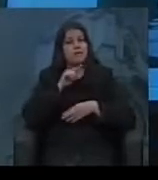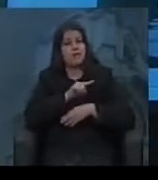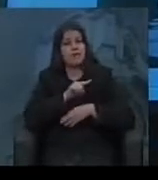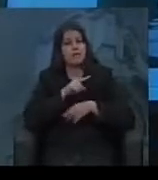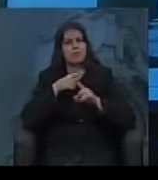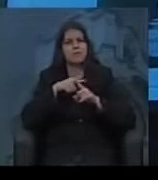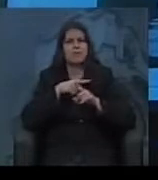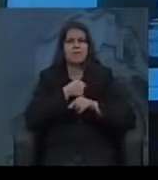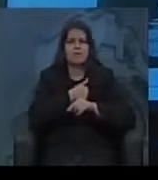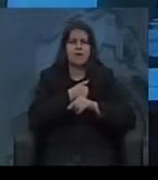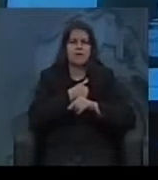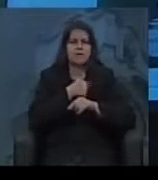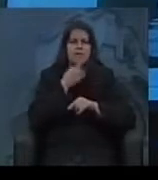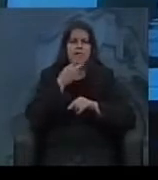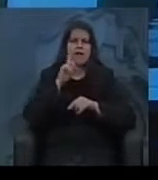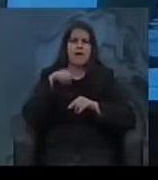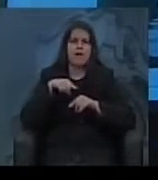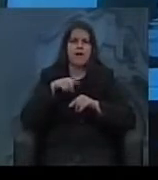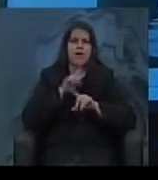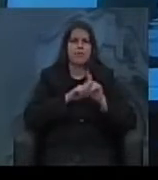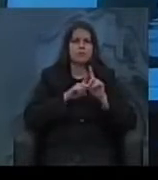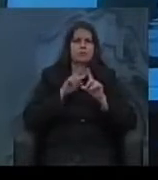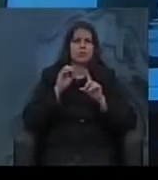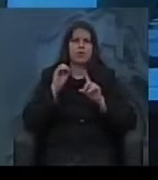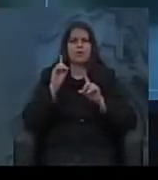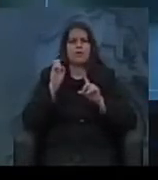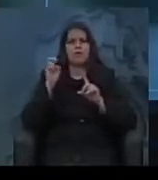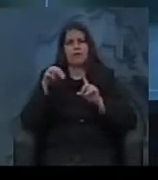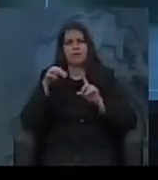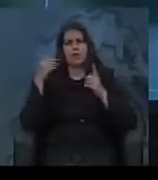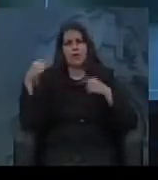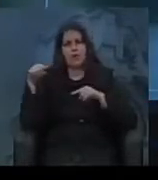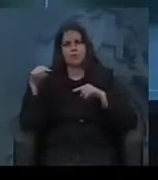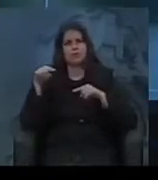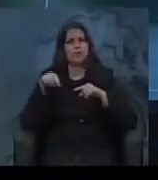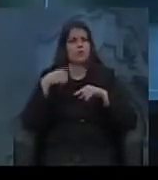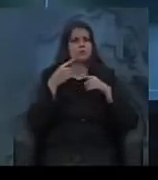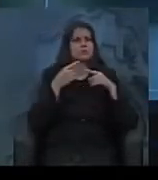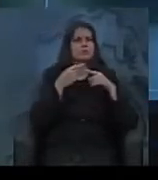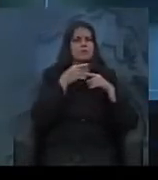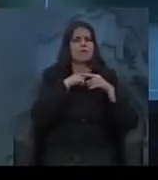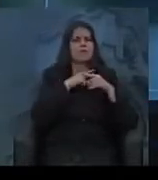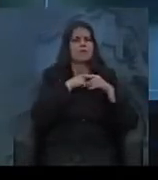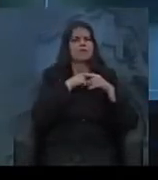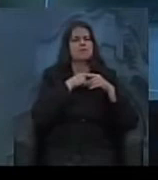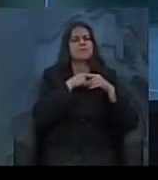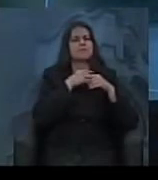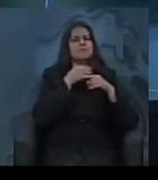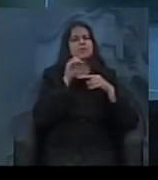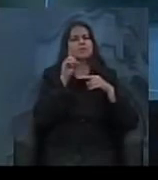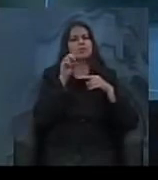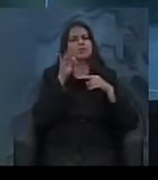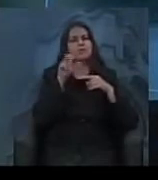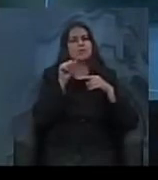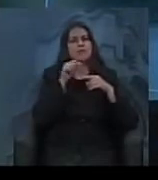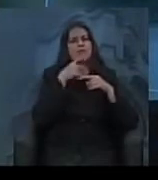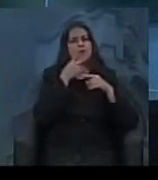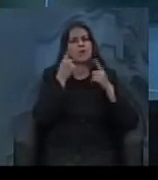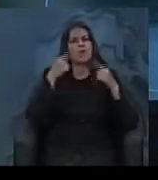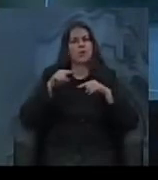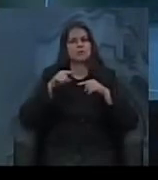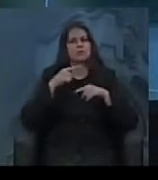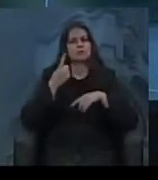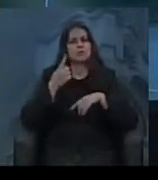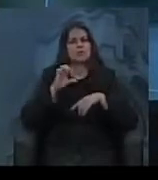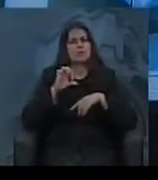naquela contradição, de um lado, ao DN, os anti-getulistas, e, de outro, o Dutra, que ajudou, inclusive, a depor ele em 1945. Mas, no último